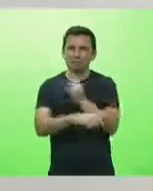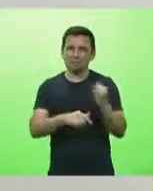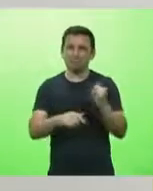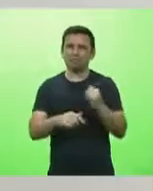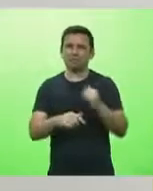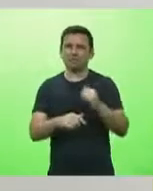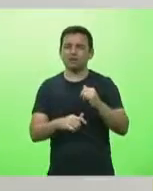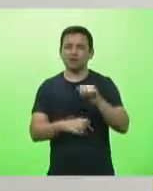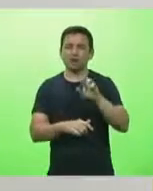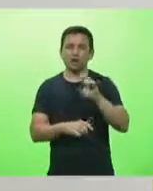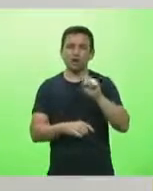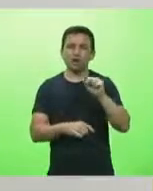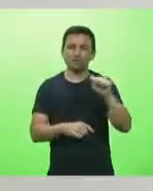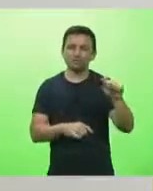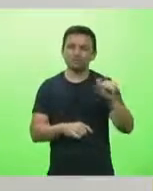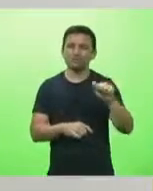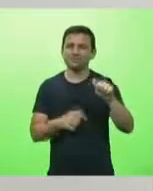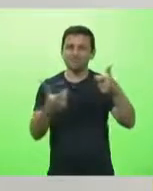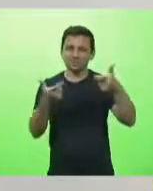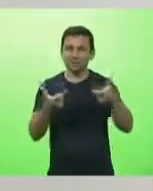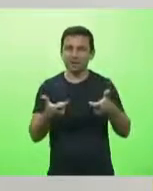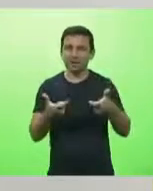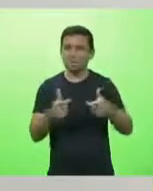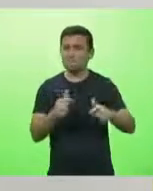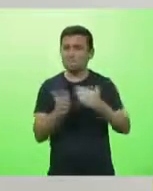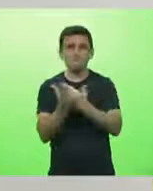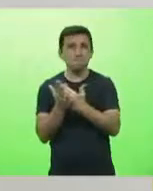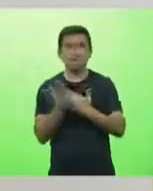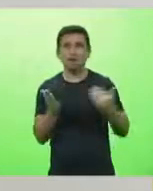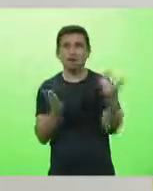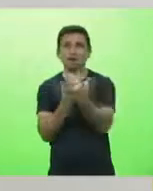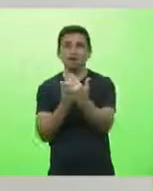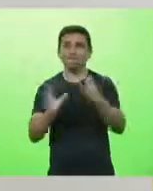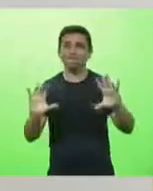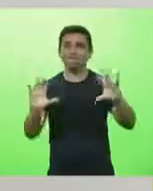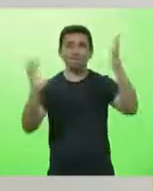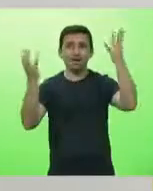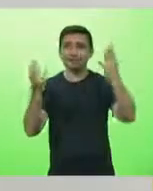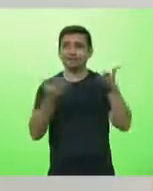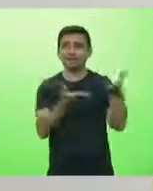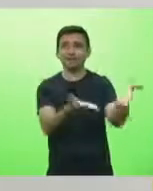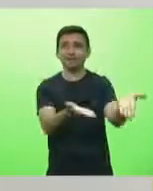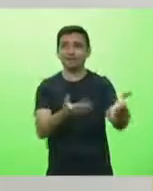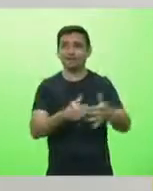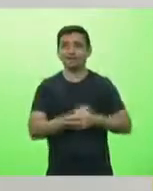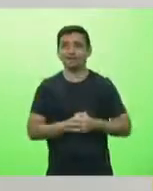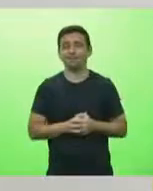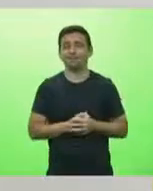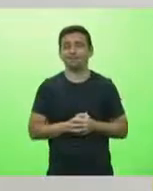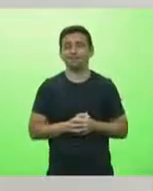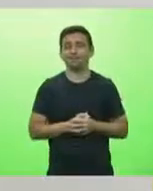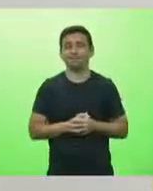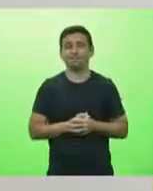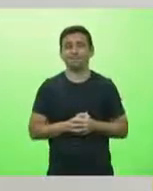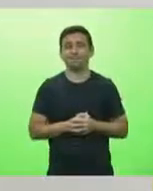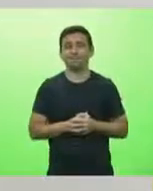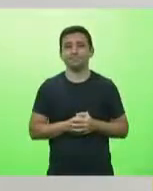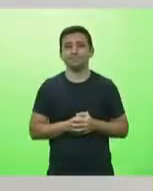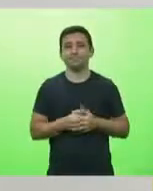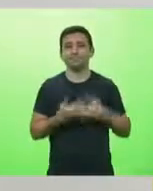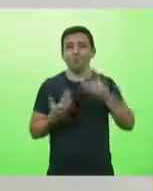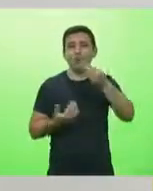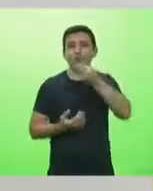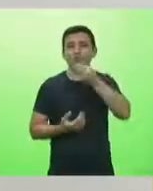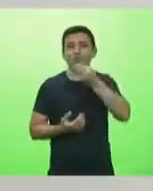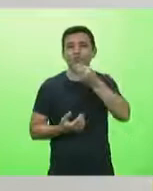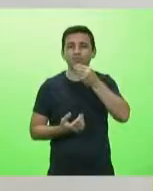a maior festa que tinha, e está lá. Então, é lógica isso, se